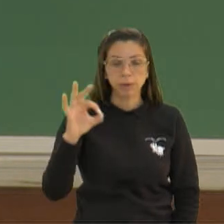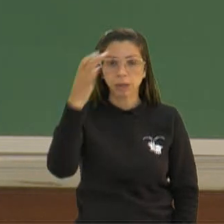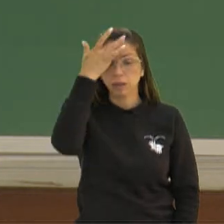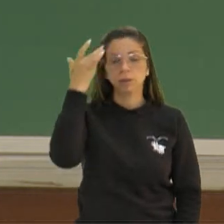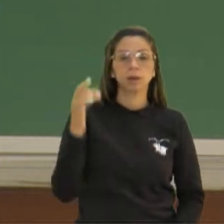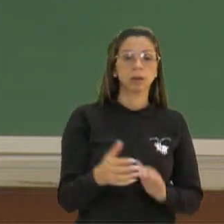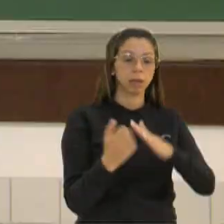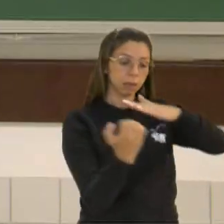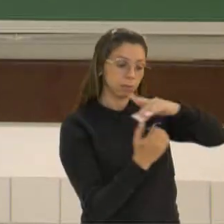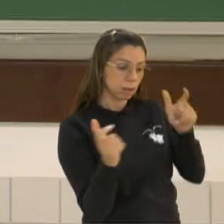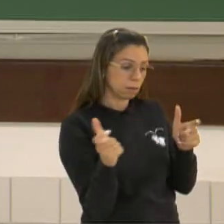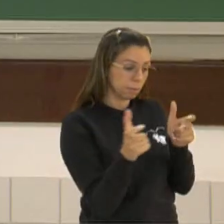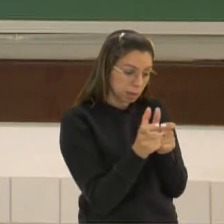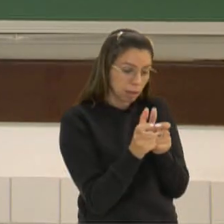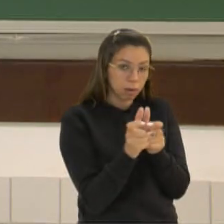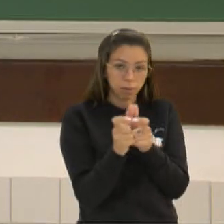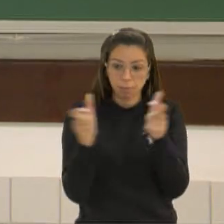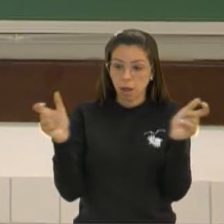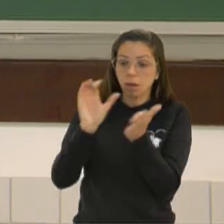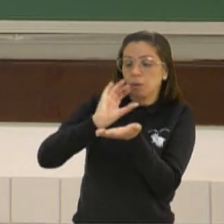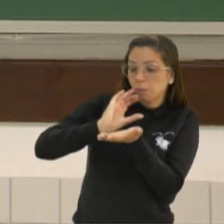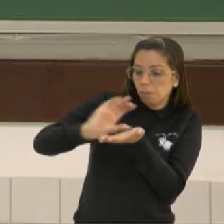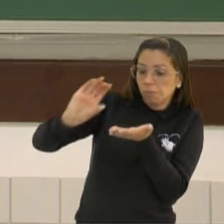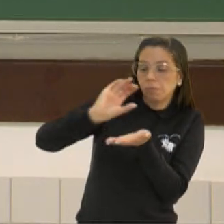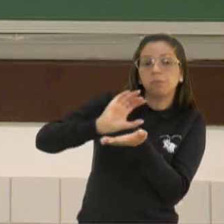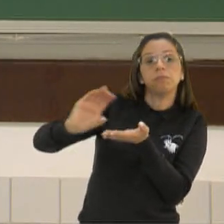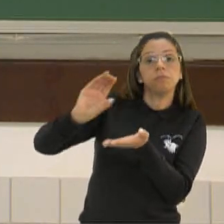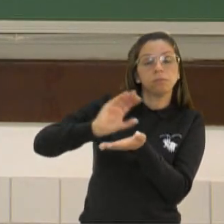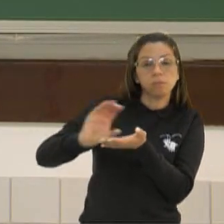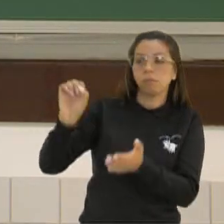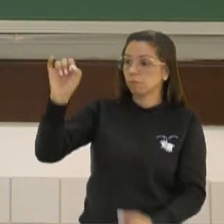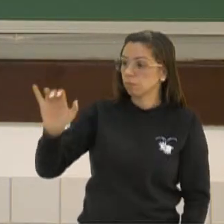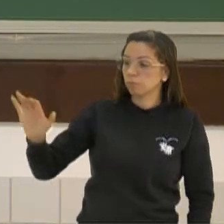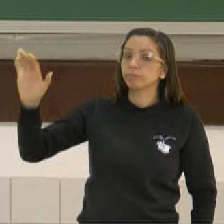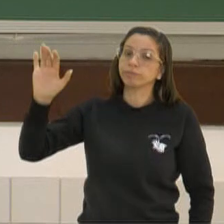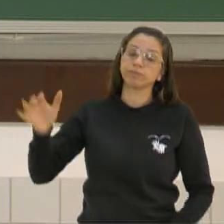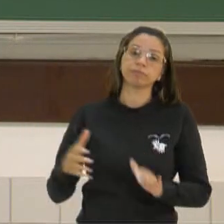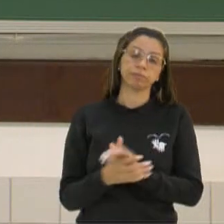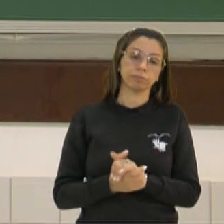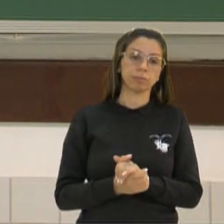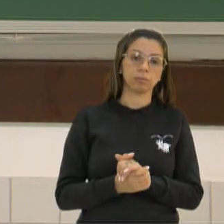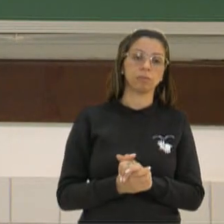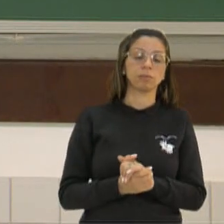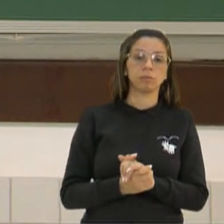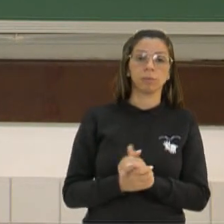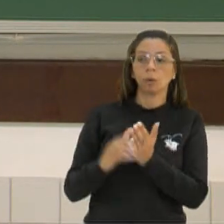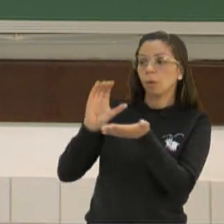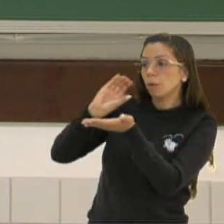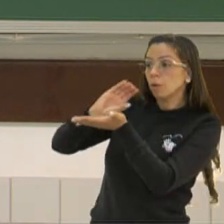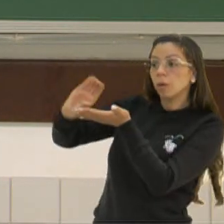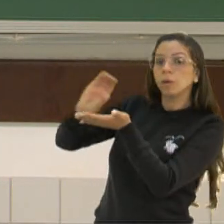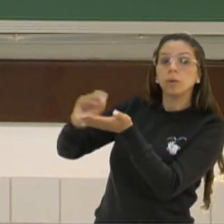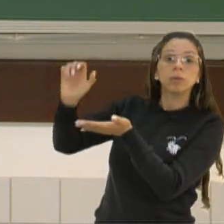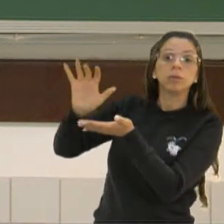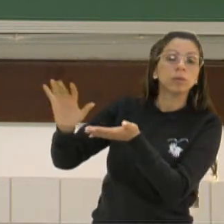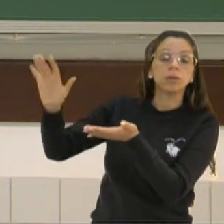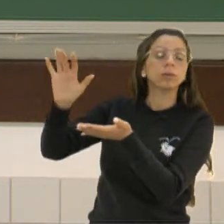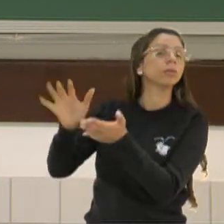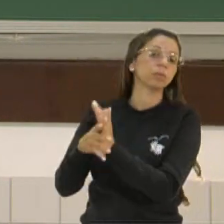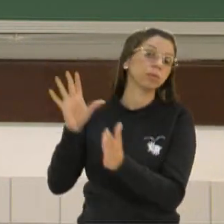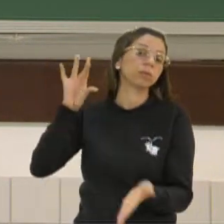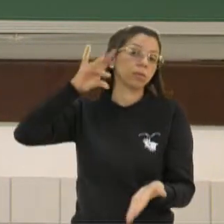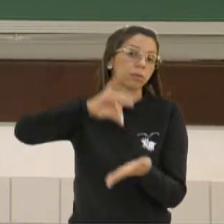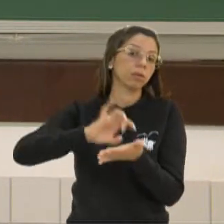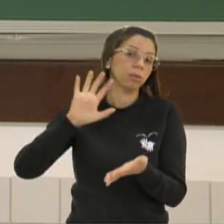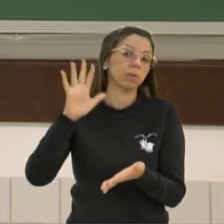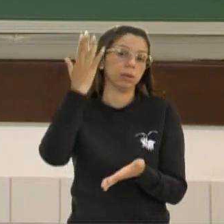A gente já falado sobre isso. O investimento que existe na Europa, essa União Europeia, ela existe de fato.